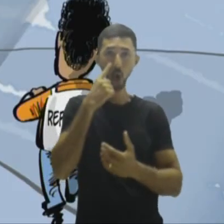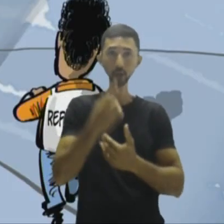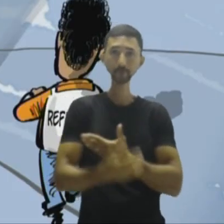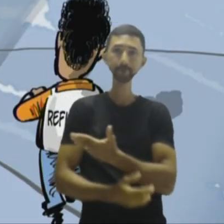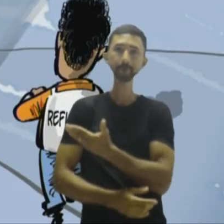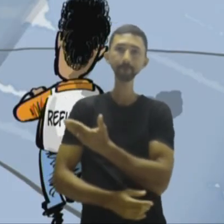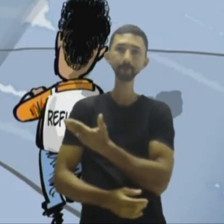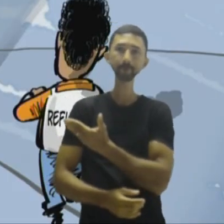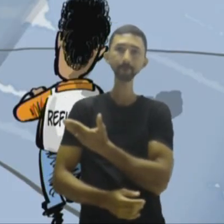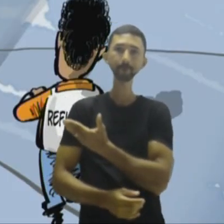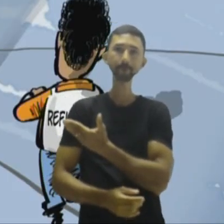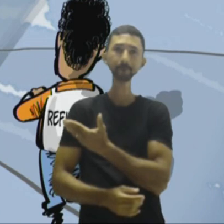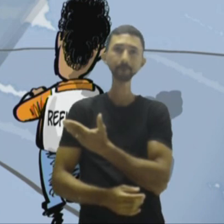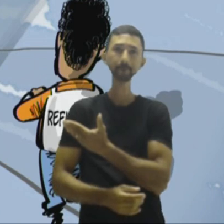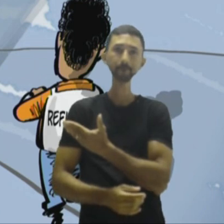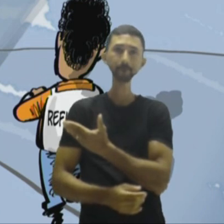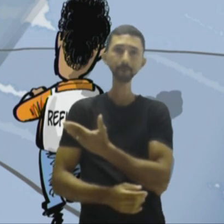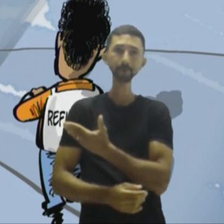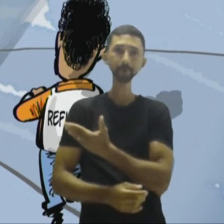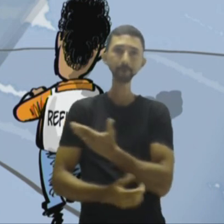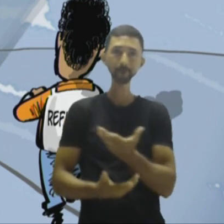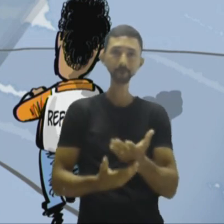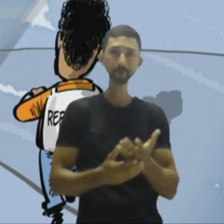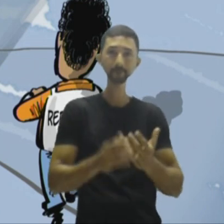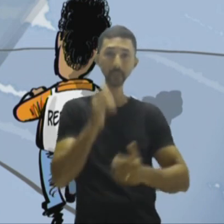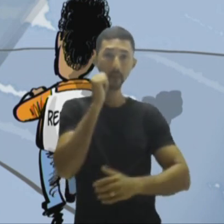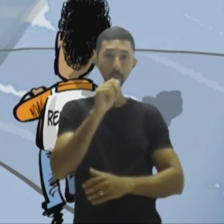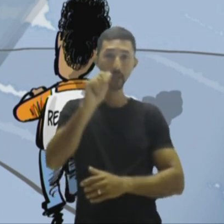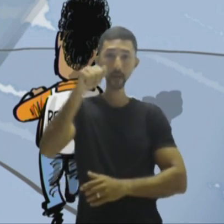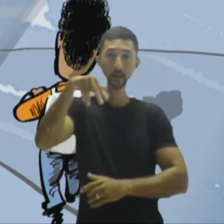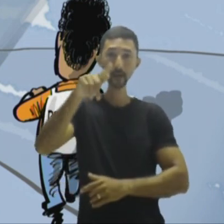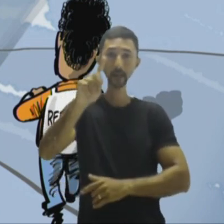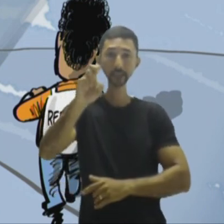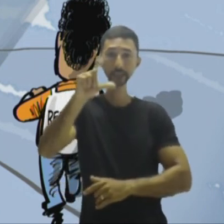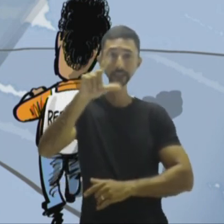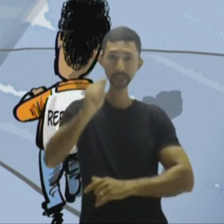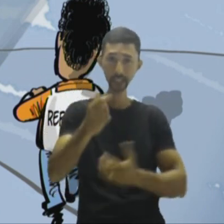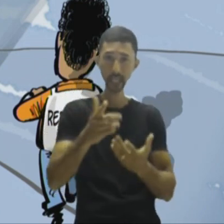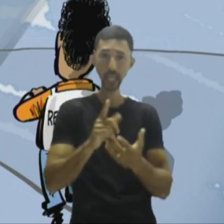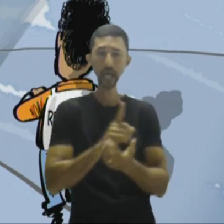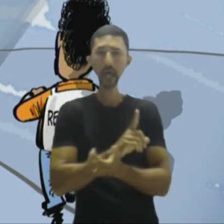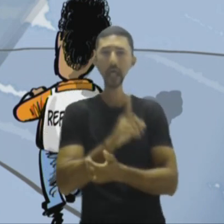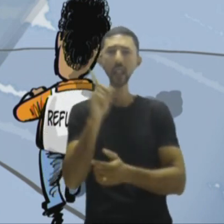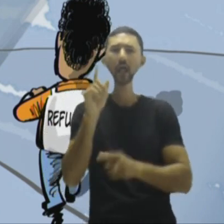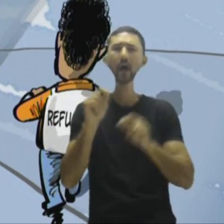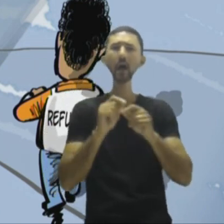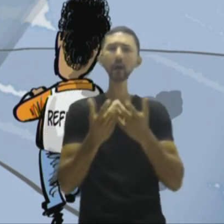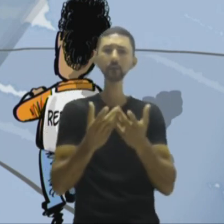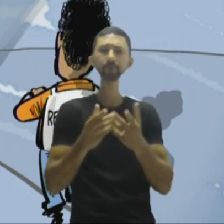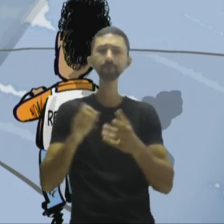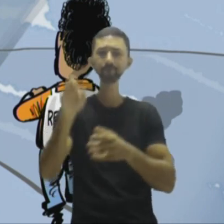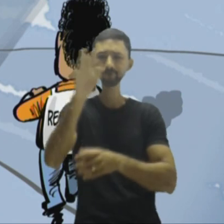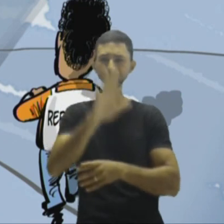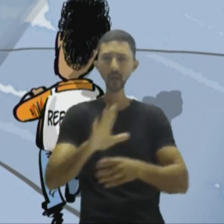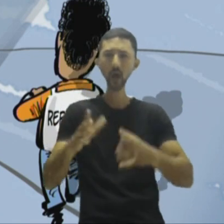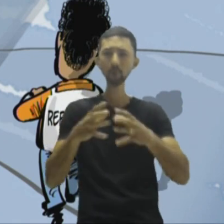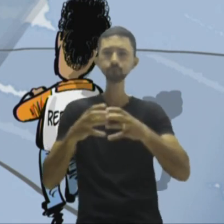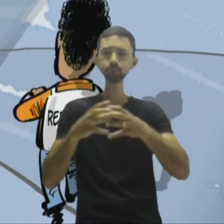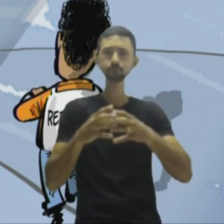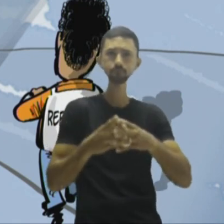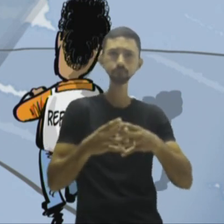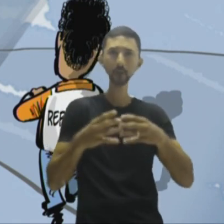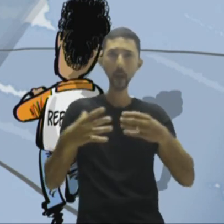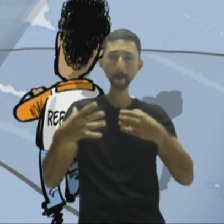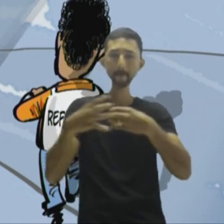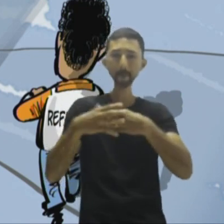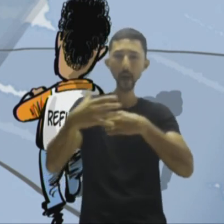nessa charge, você vê aí a Angela Merkel, que é como se fosse uma liderança muito importante na União Europeia, tentando